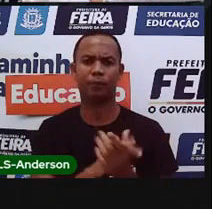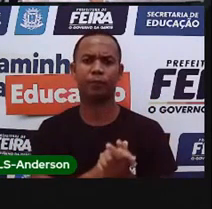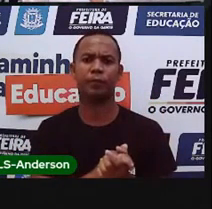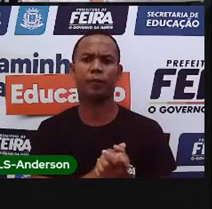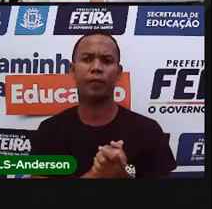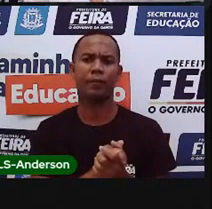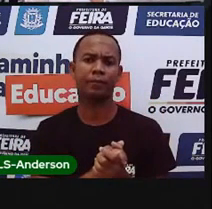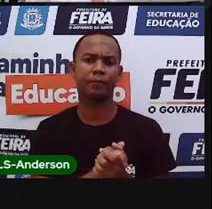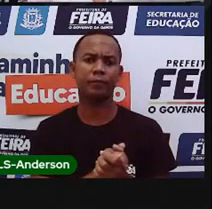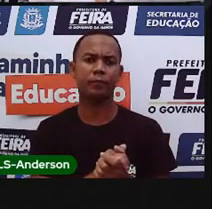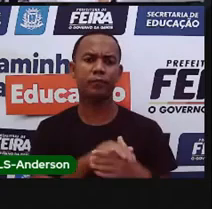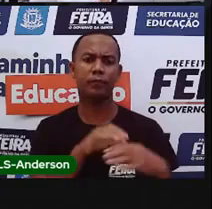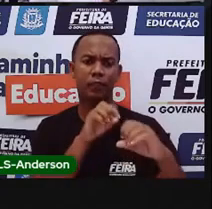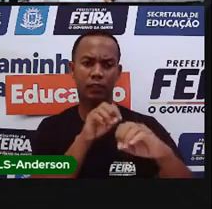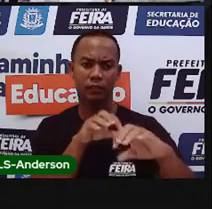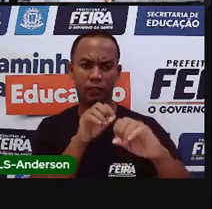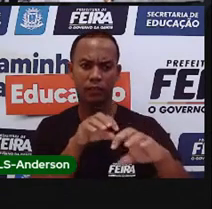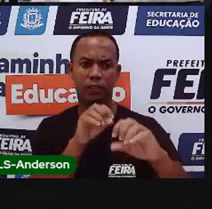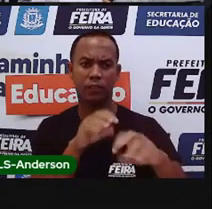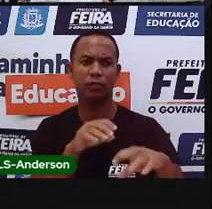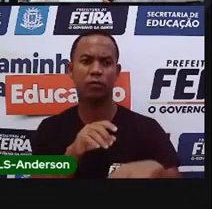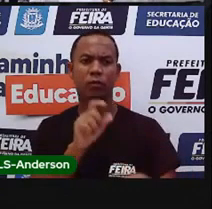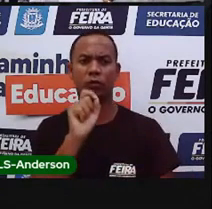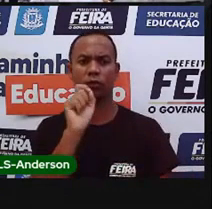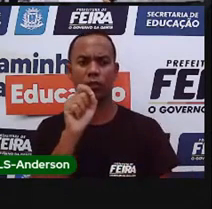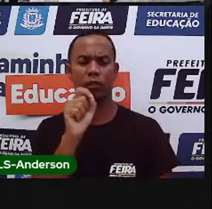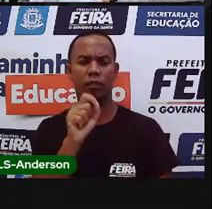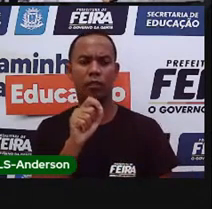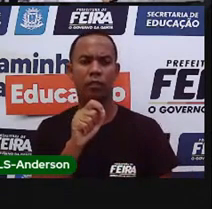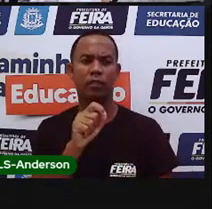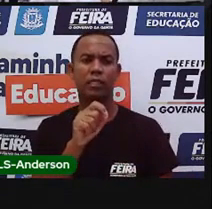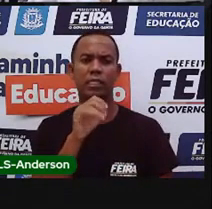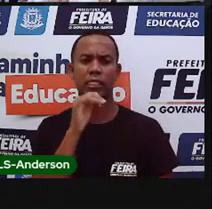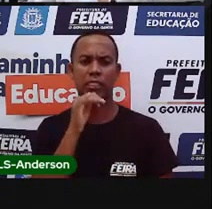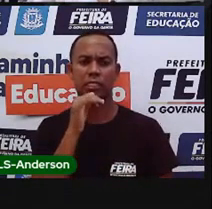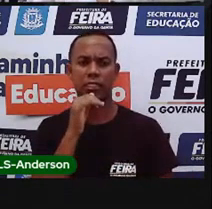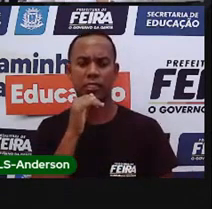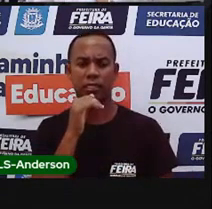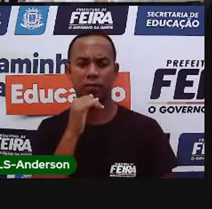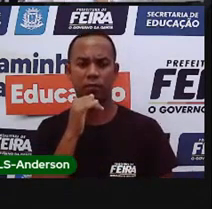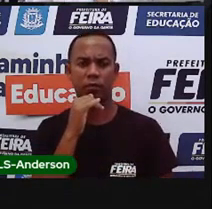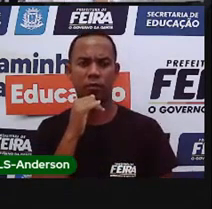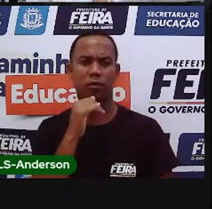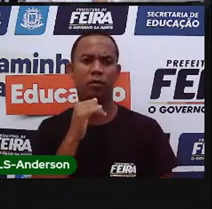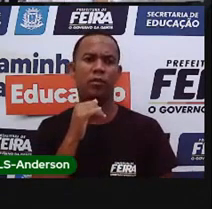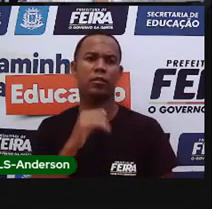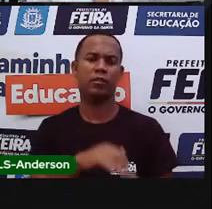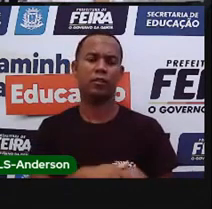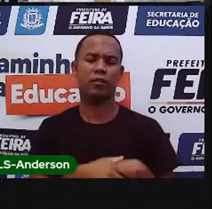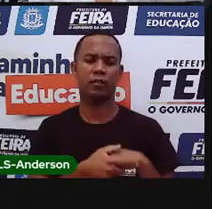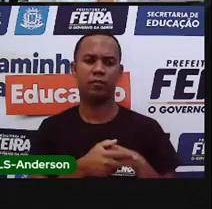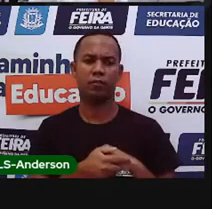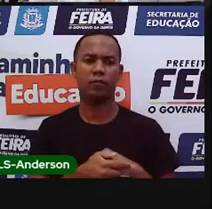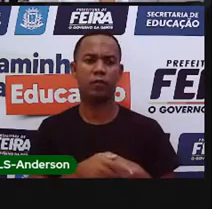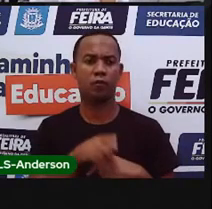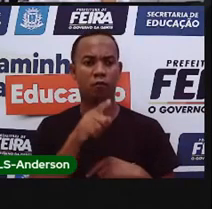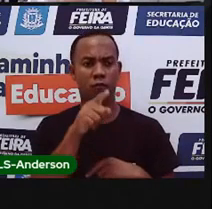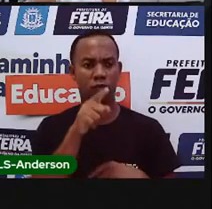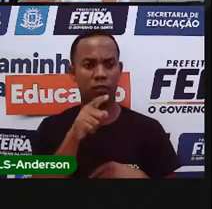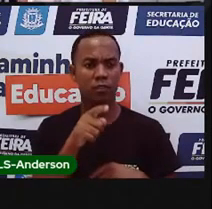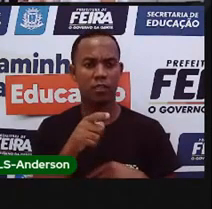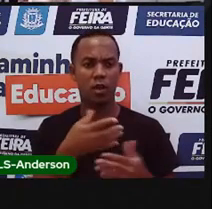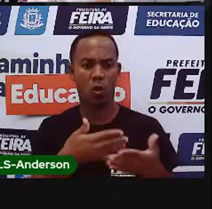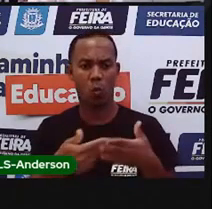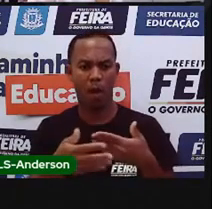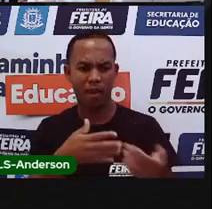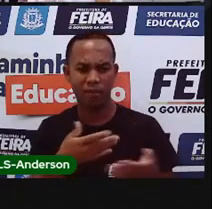exatamente pela educação, na verdade, que veio o preparo para o exercício da cidadania e sua qualificação